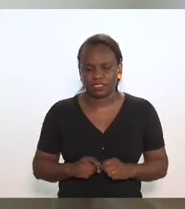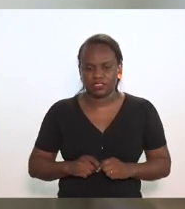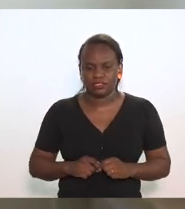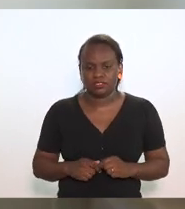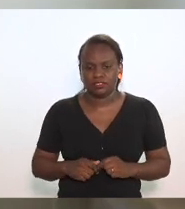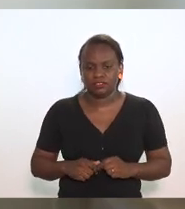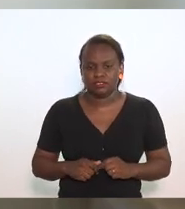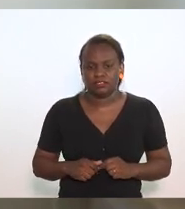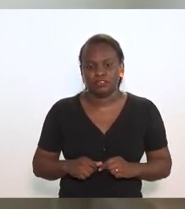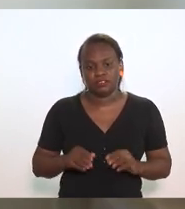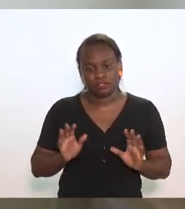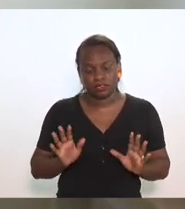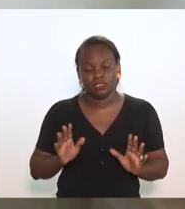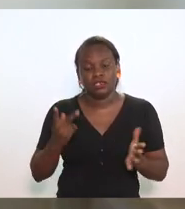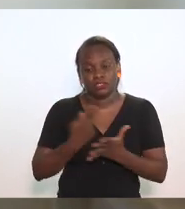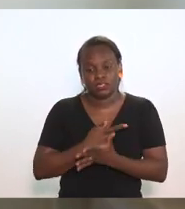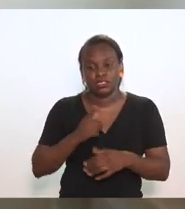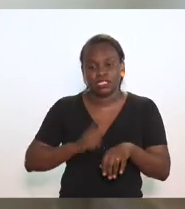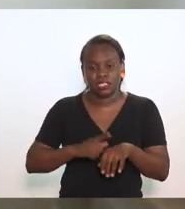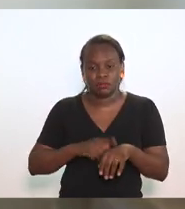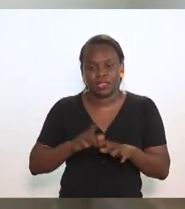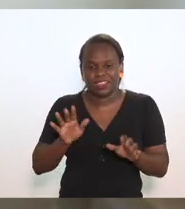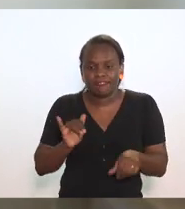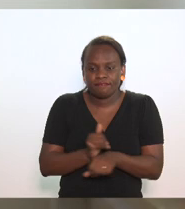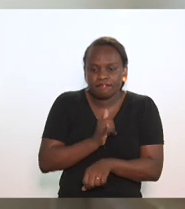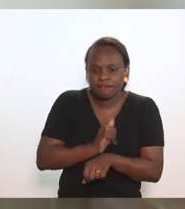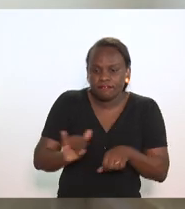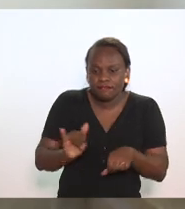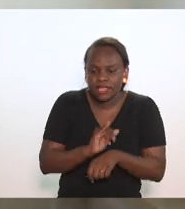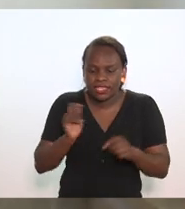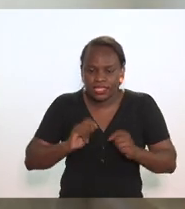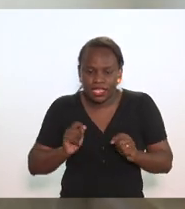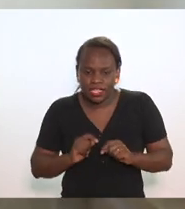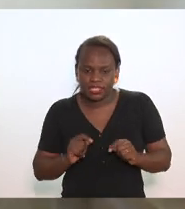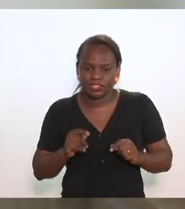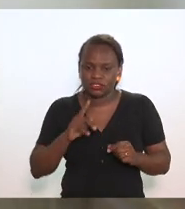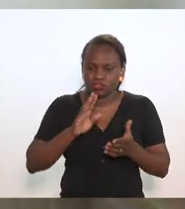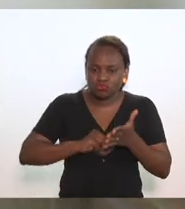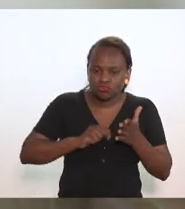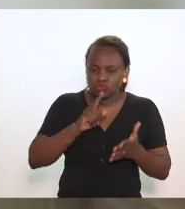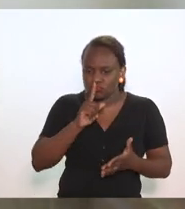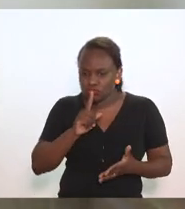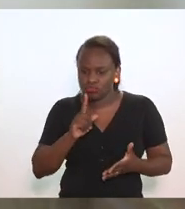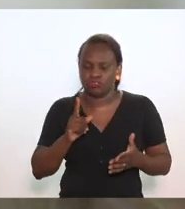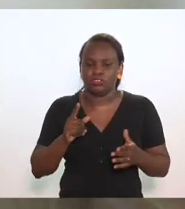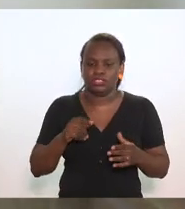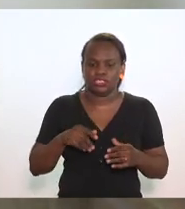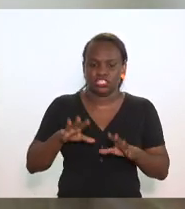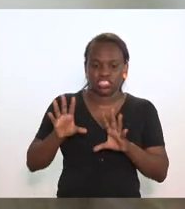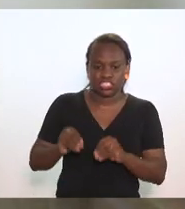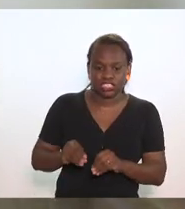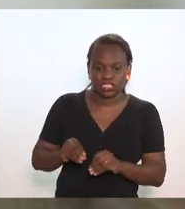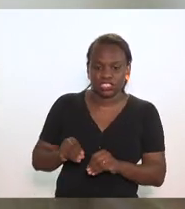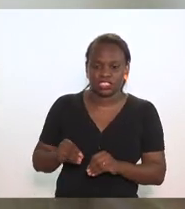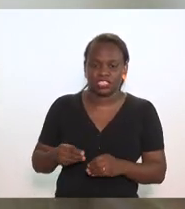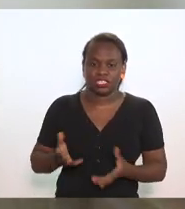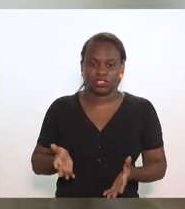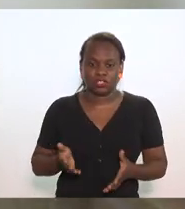em um determinado momento ela dá um jeito de desligar ou